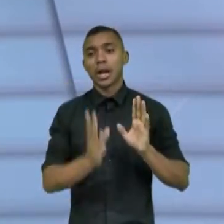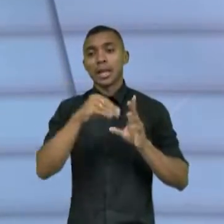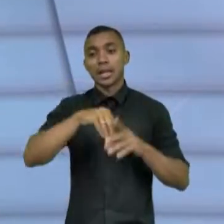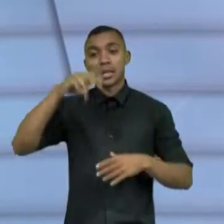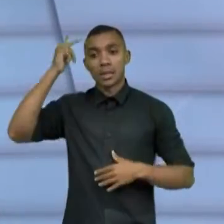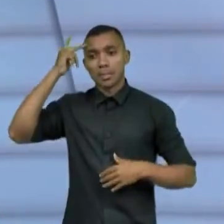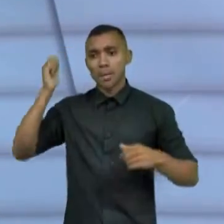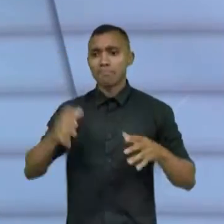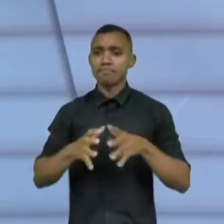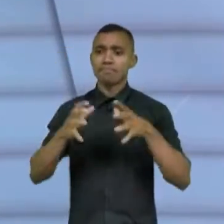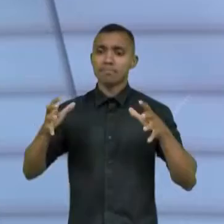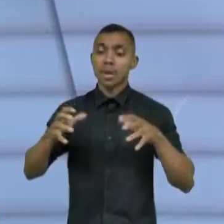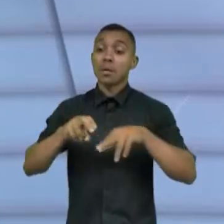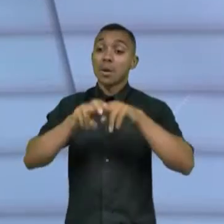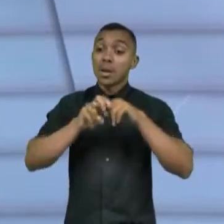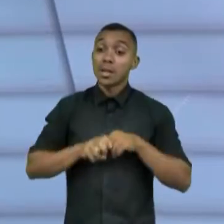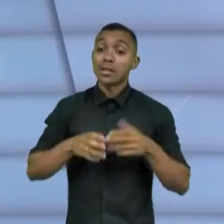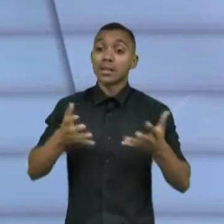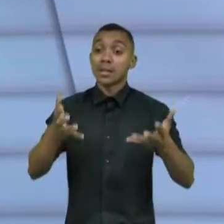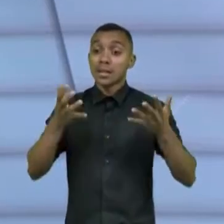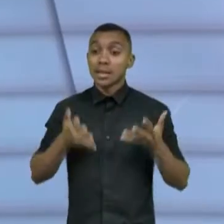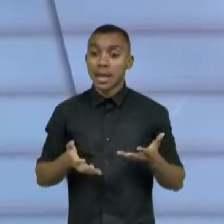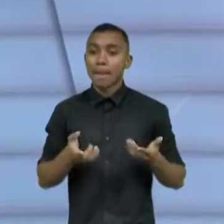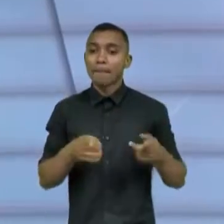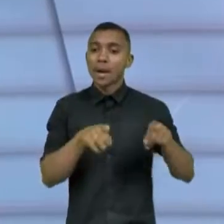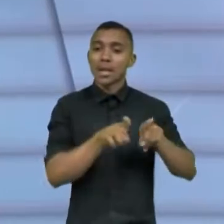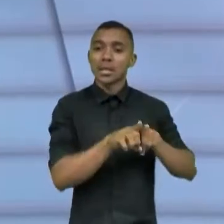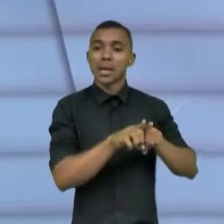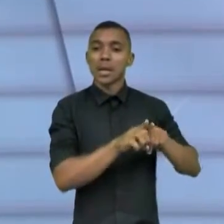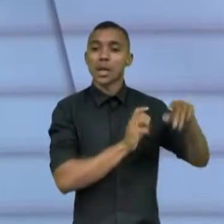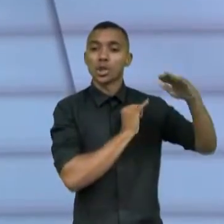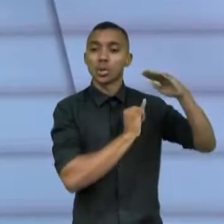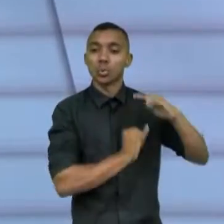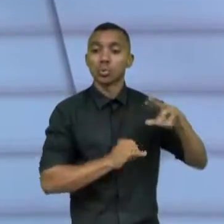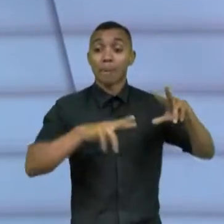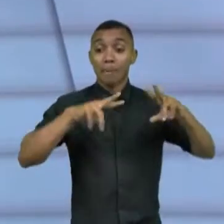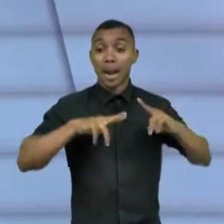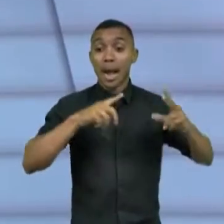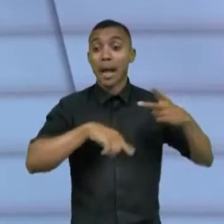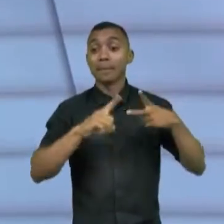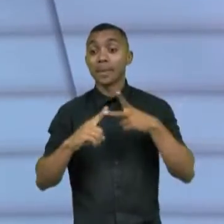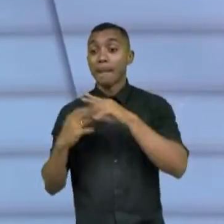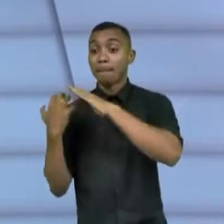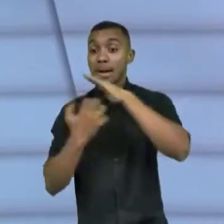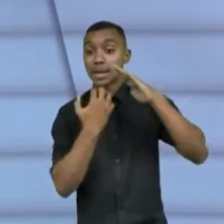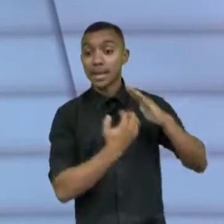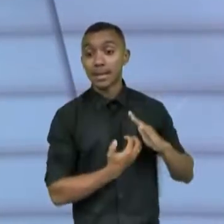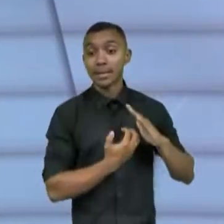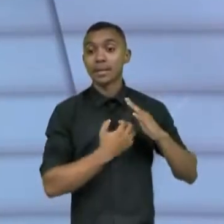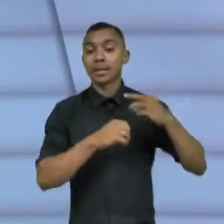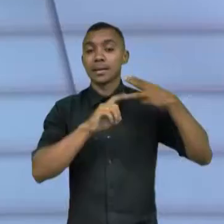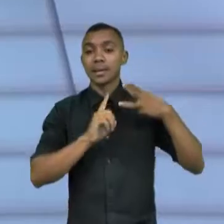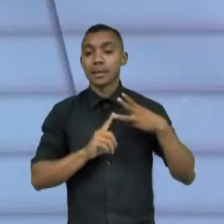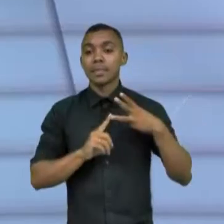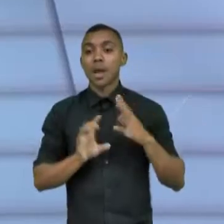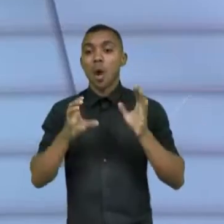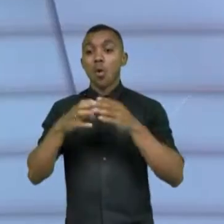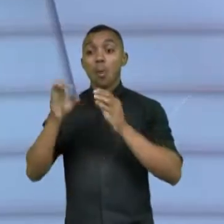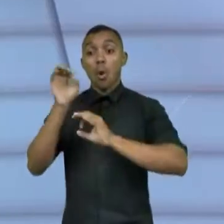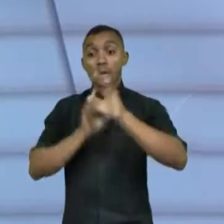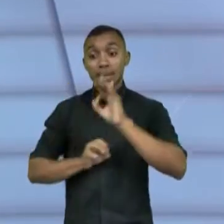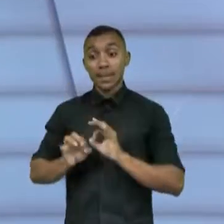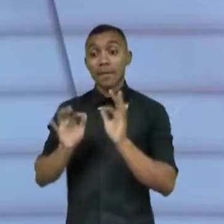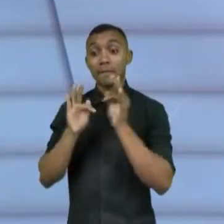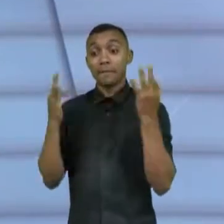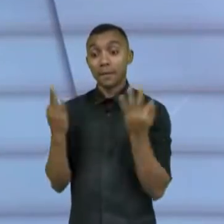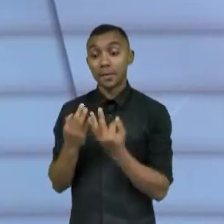Então, eles buscaram atuar com fundações privadas e empresas, organizações familiares também,